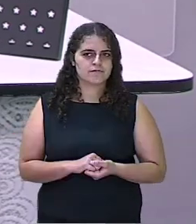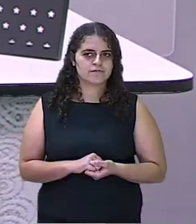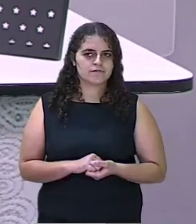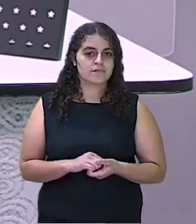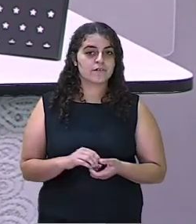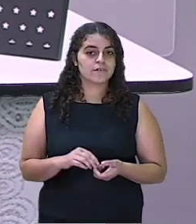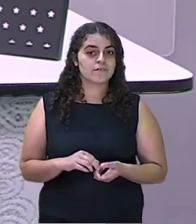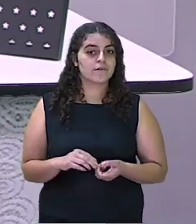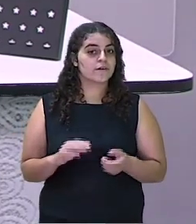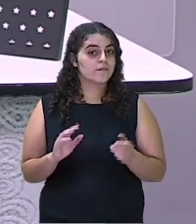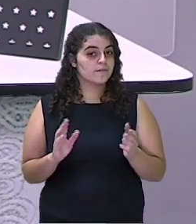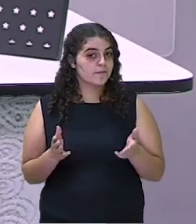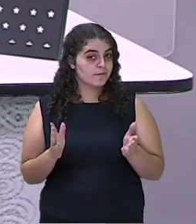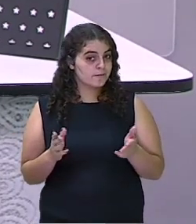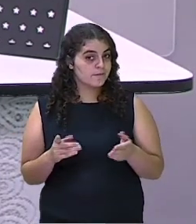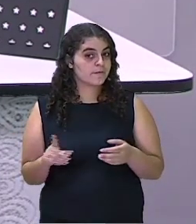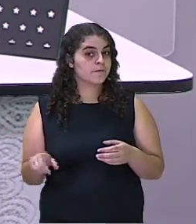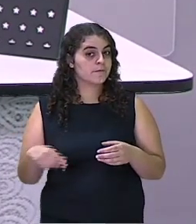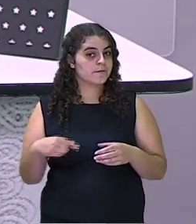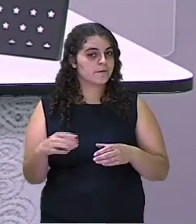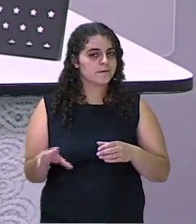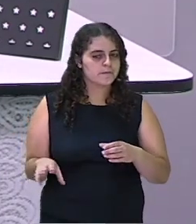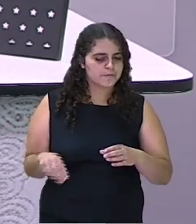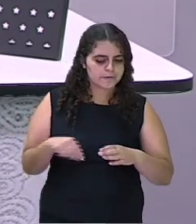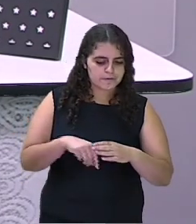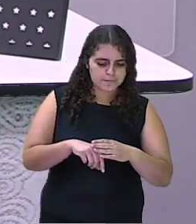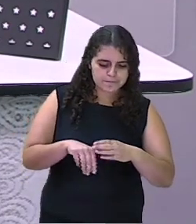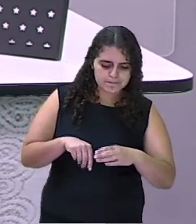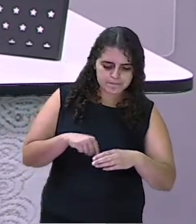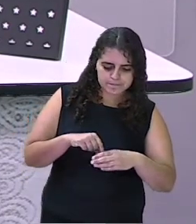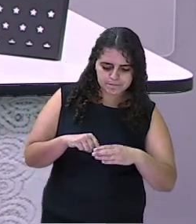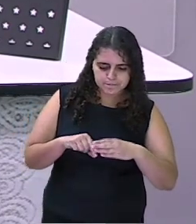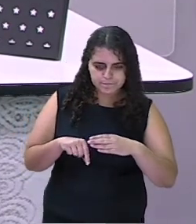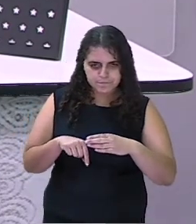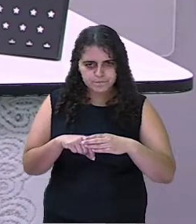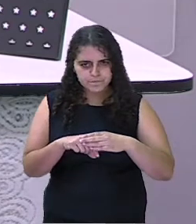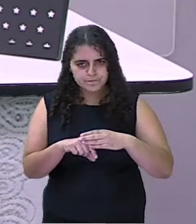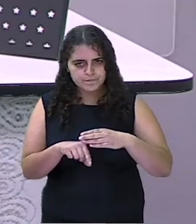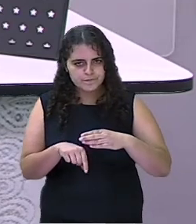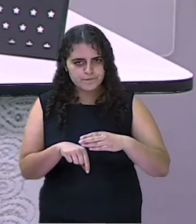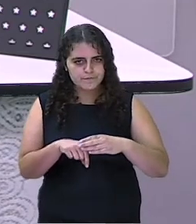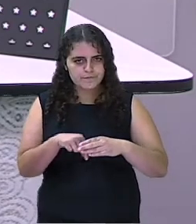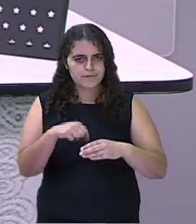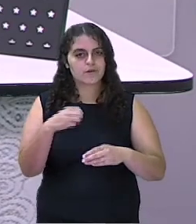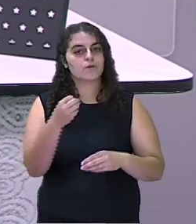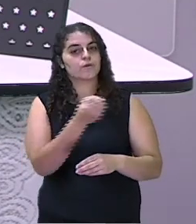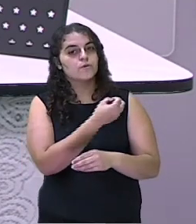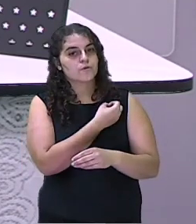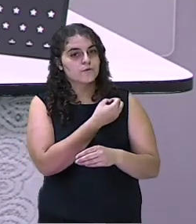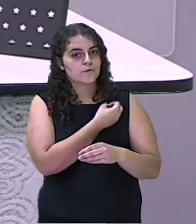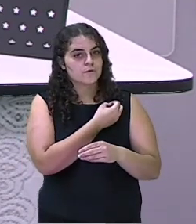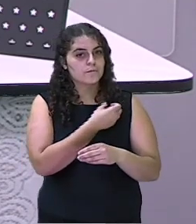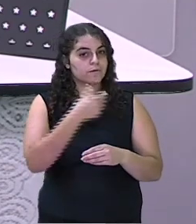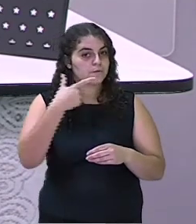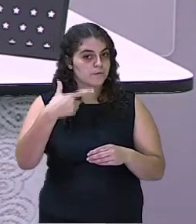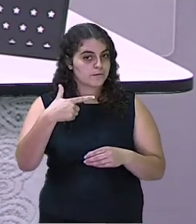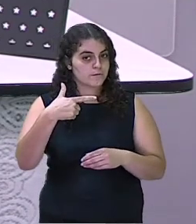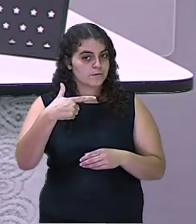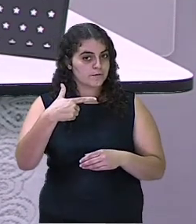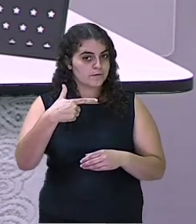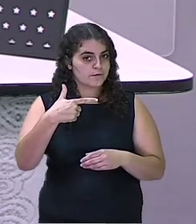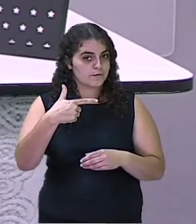Vamos agora ao nosso próximo sorteio. Vamos lá. Número 2.